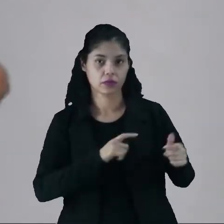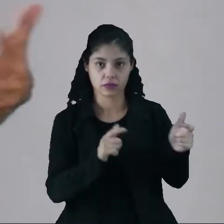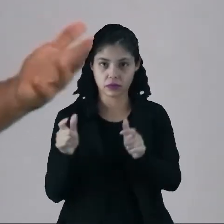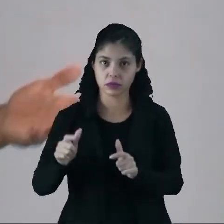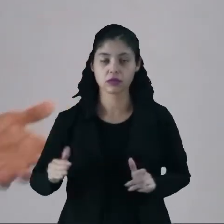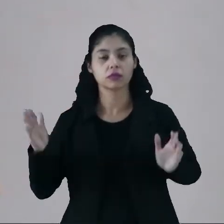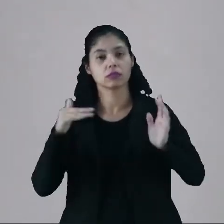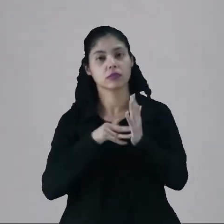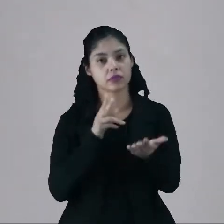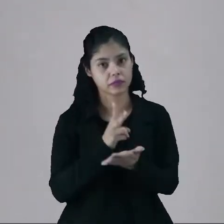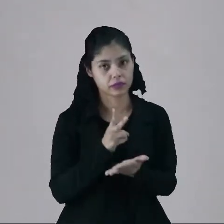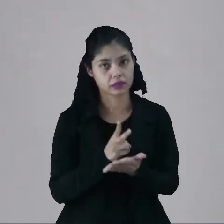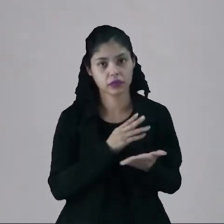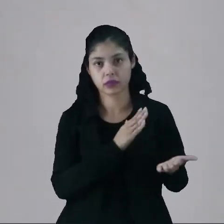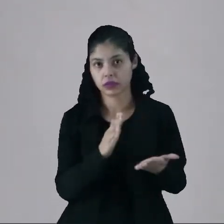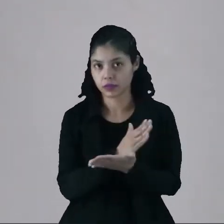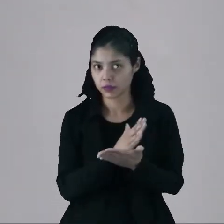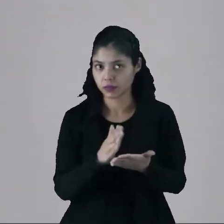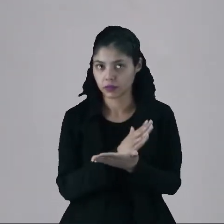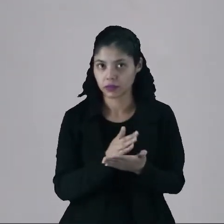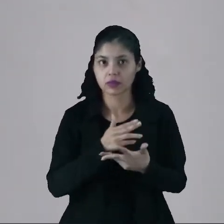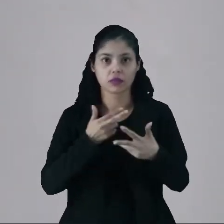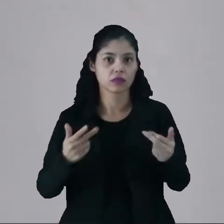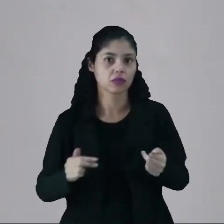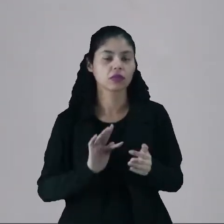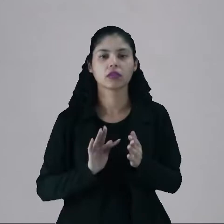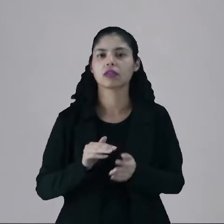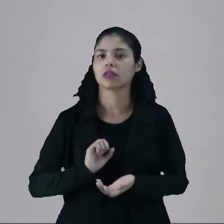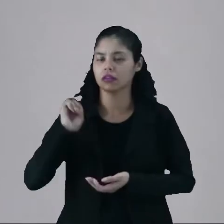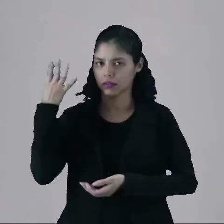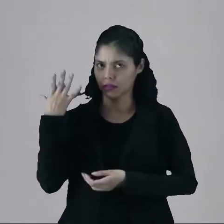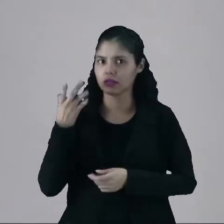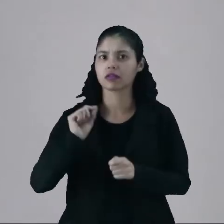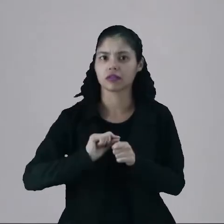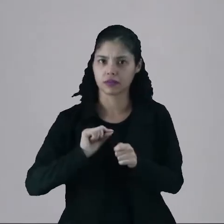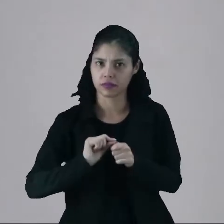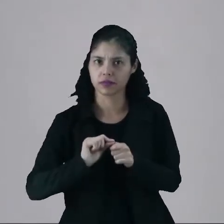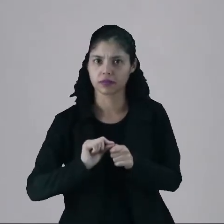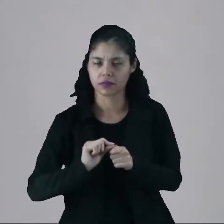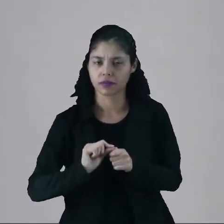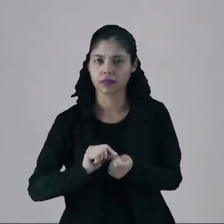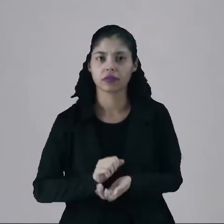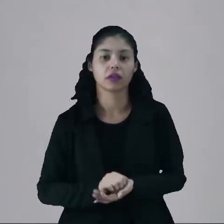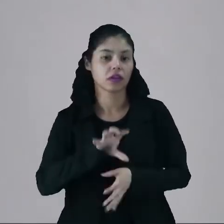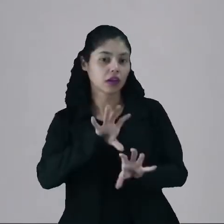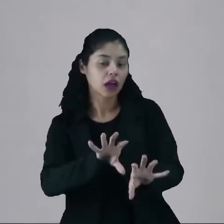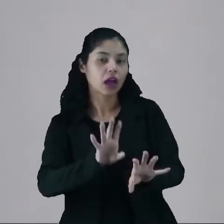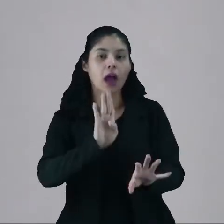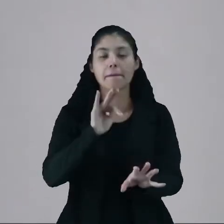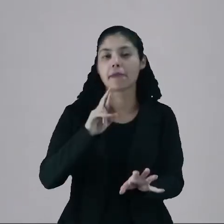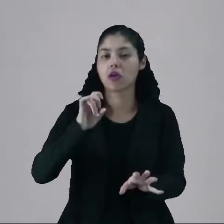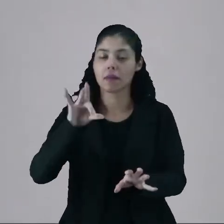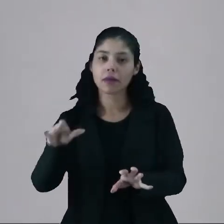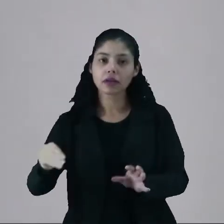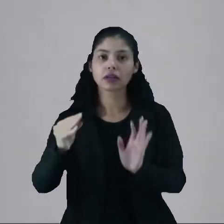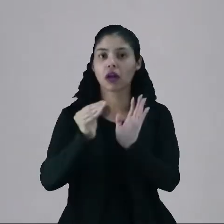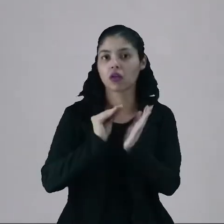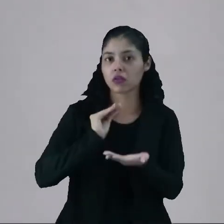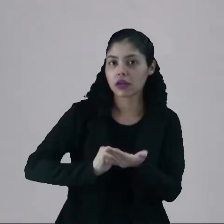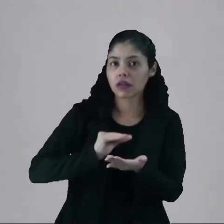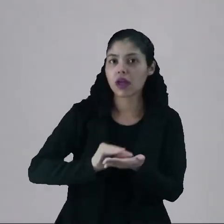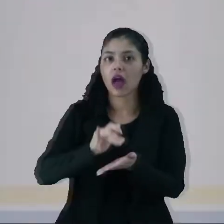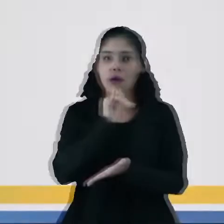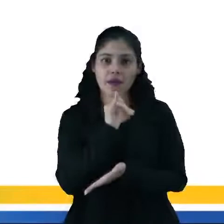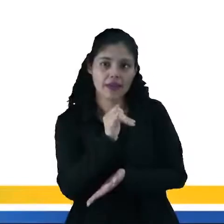lugar, ou até mesmo fazer com que alguns maquinários funcionem. Então isso é a biomassa, você pegar sobras, e aí tem